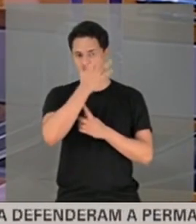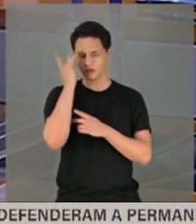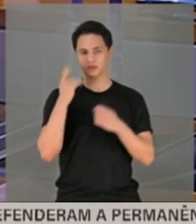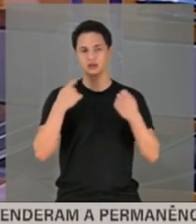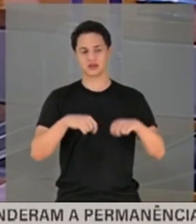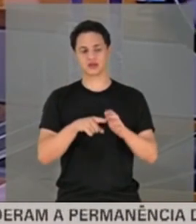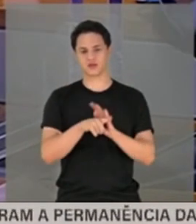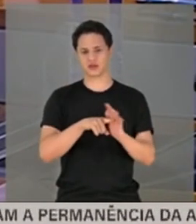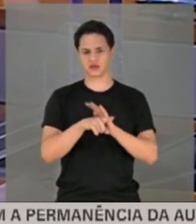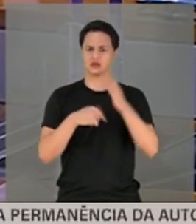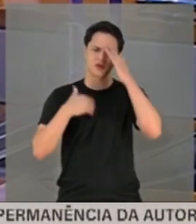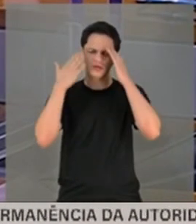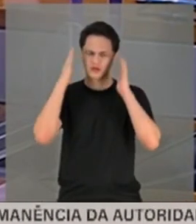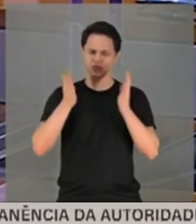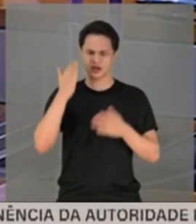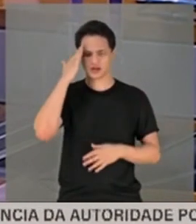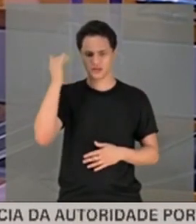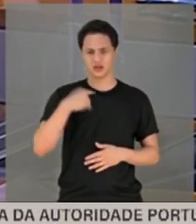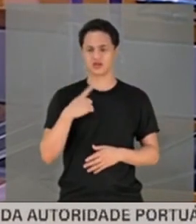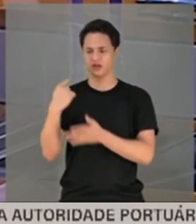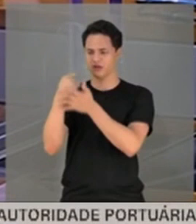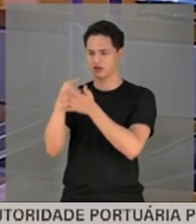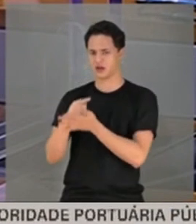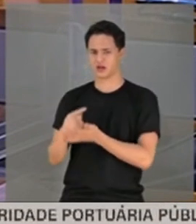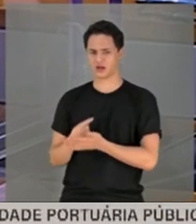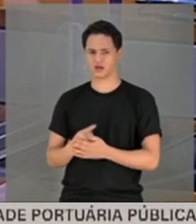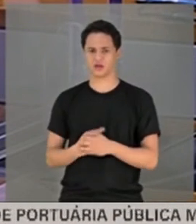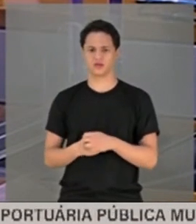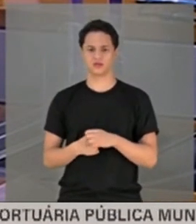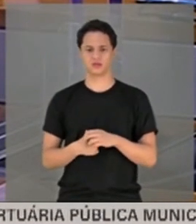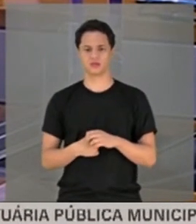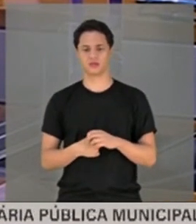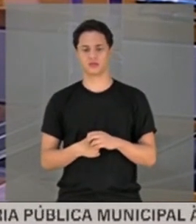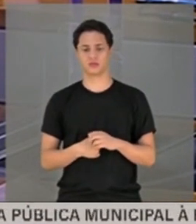Eu já sabia que estava sendo investigado pelo senador Hernan Calheiros, de forma paralela, de forma ilegal,